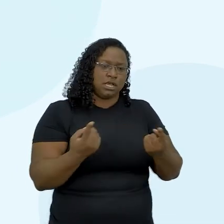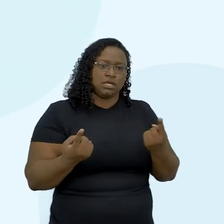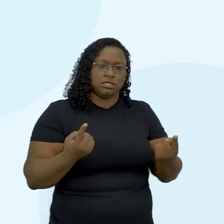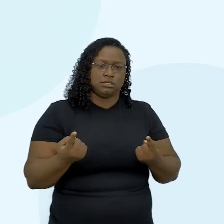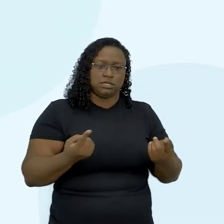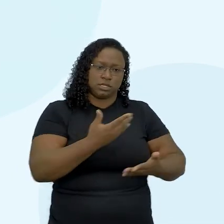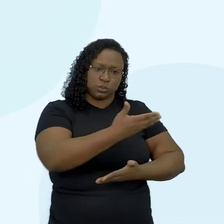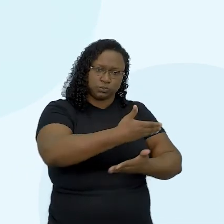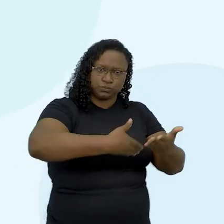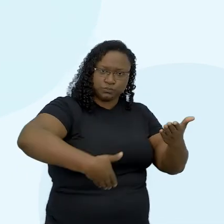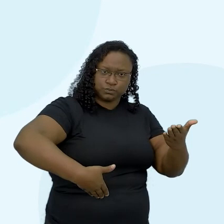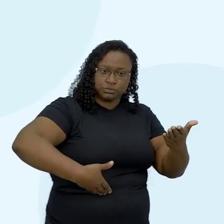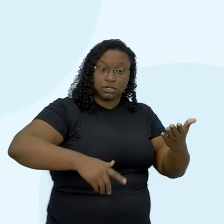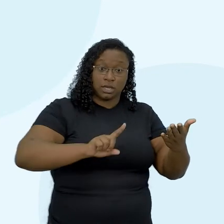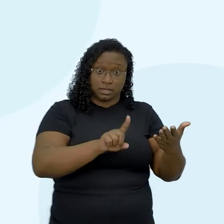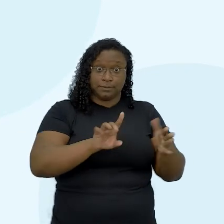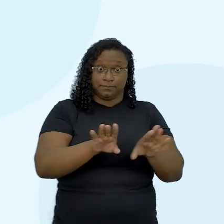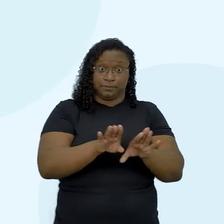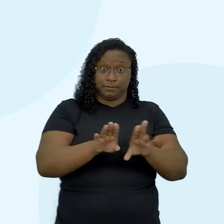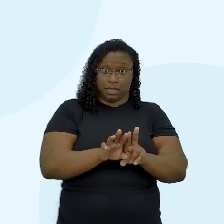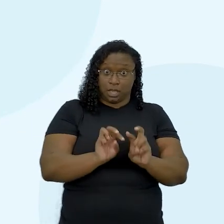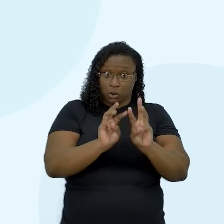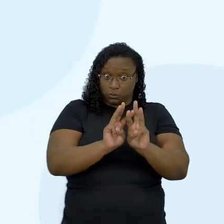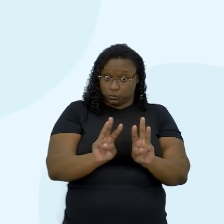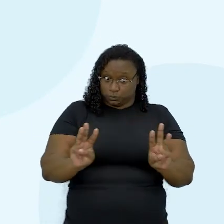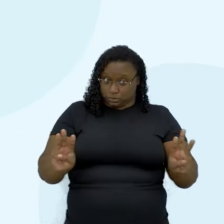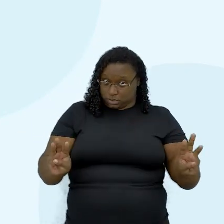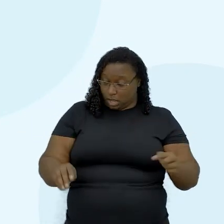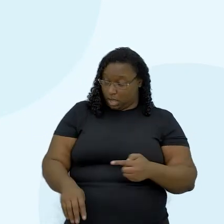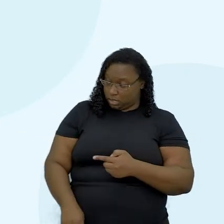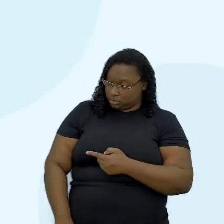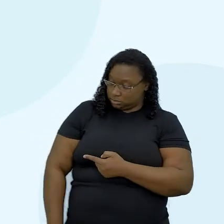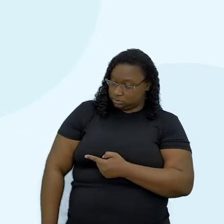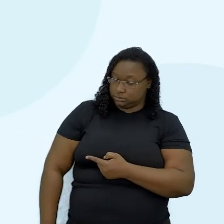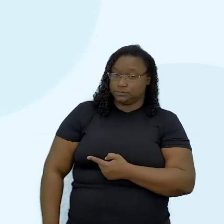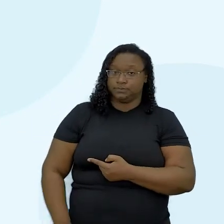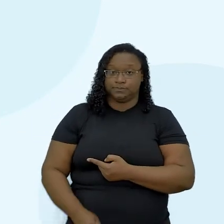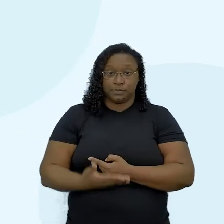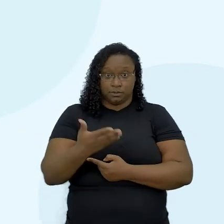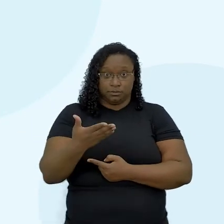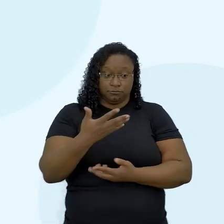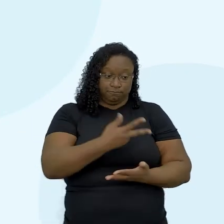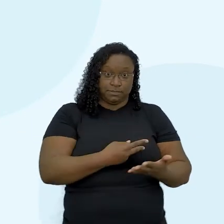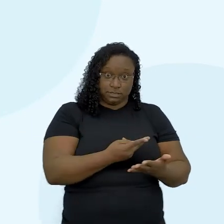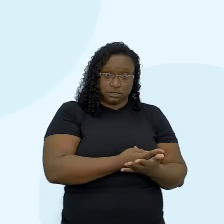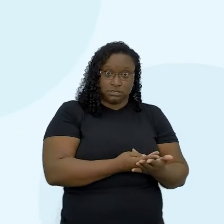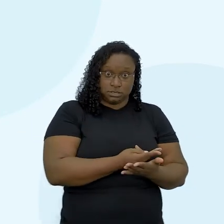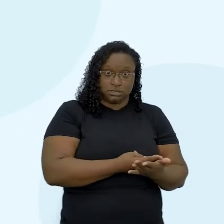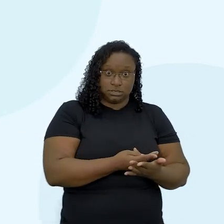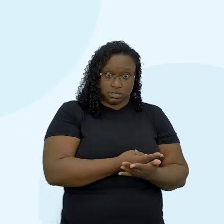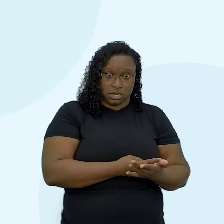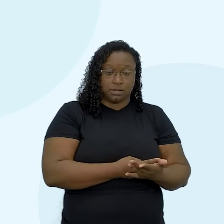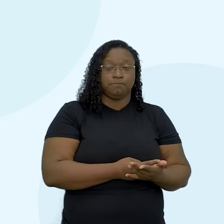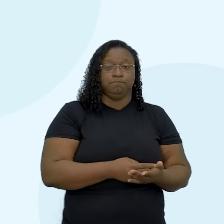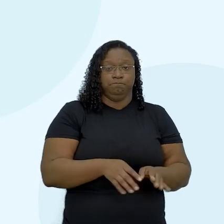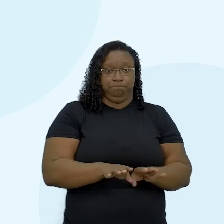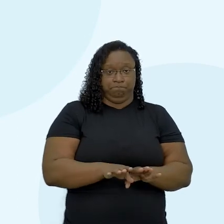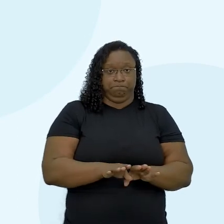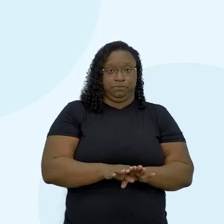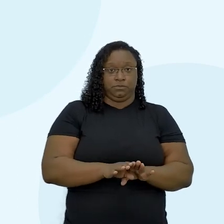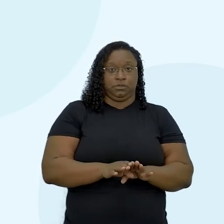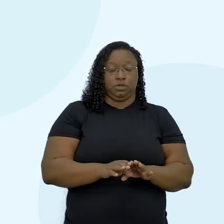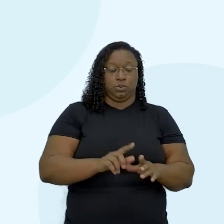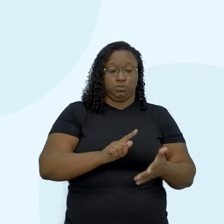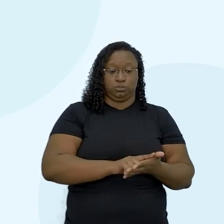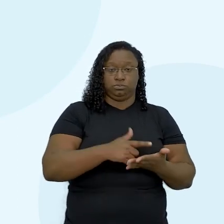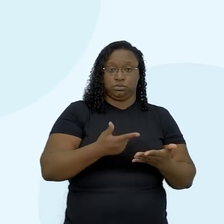para vocês o site em que esse artigo se encontra disponível no próprio site do Jornal da USP. E vocês